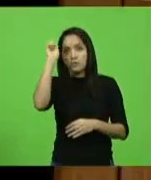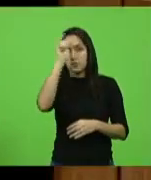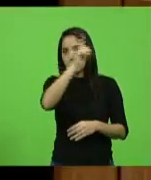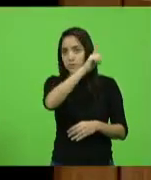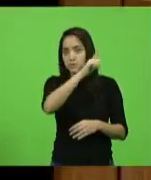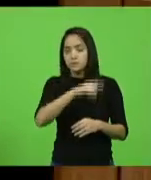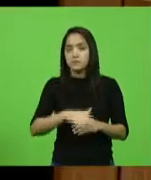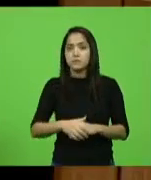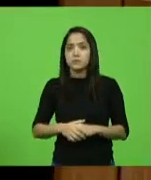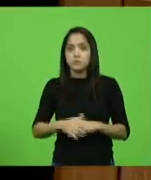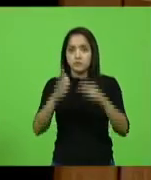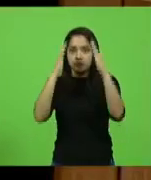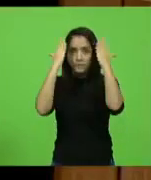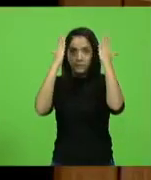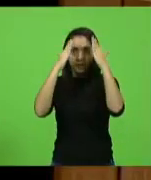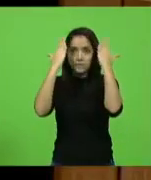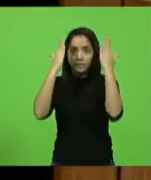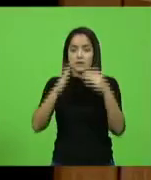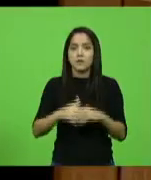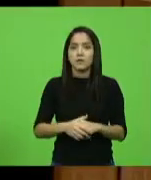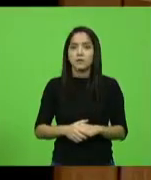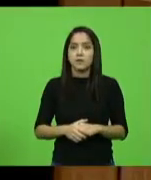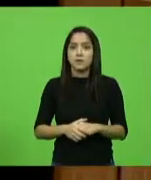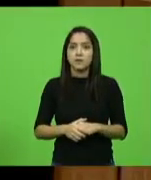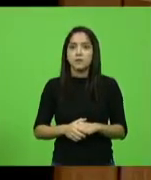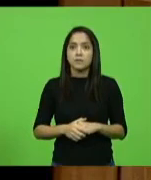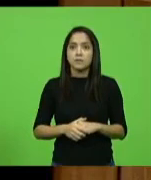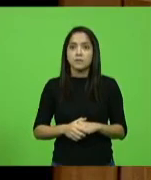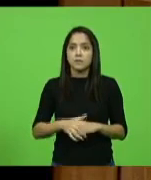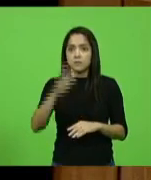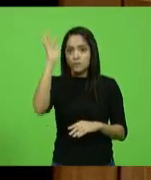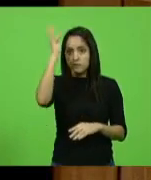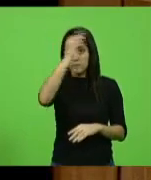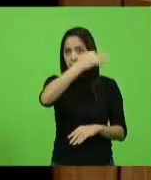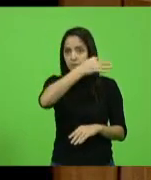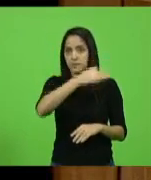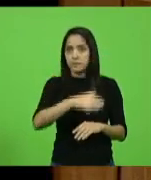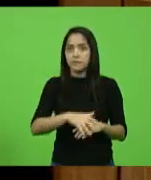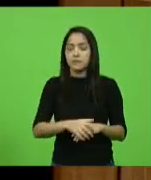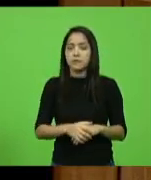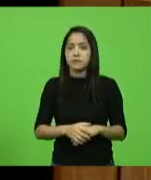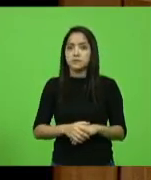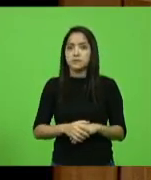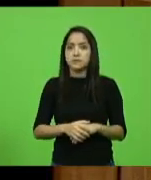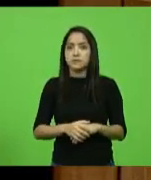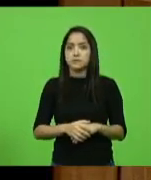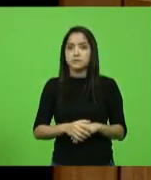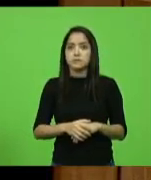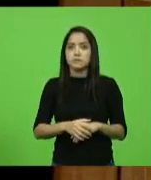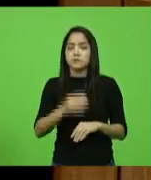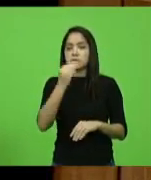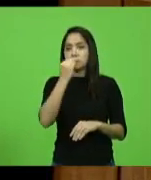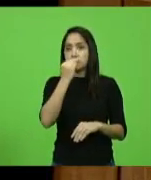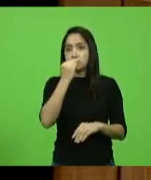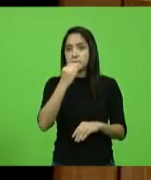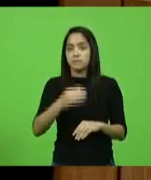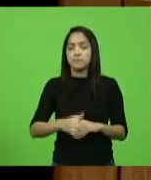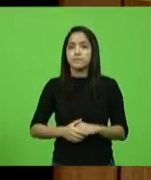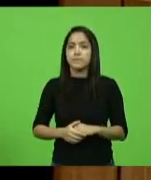José Milton Schaefer, Fabiano da Luz, Moacir Sopelsa